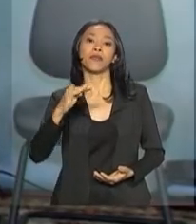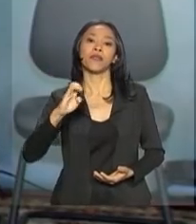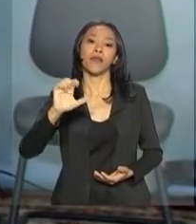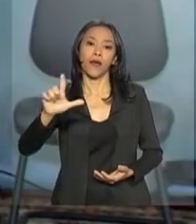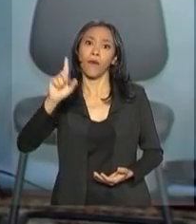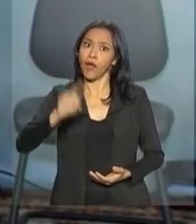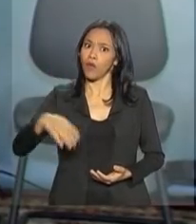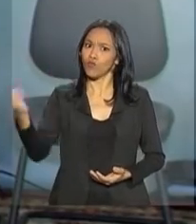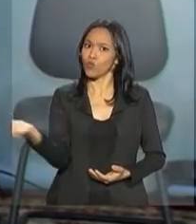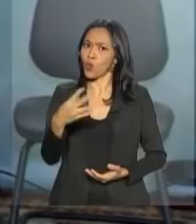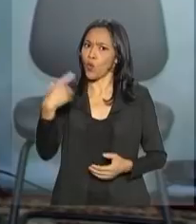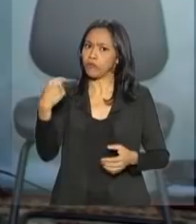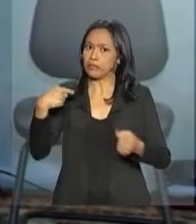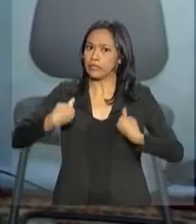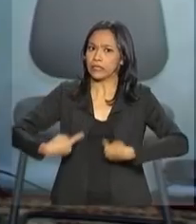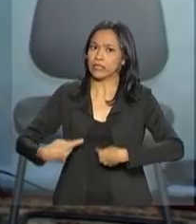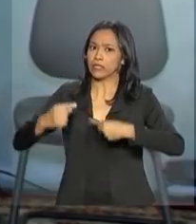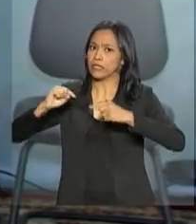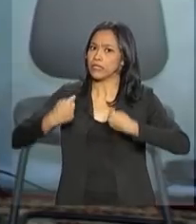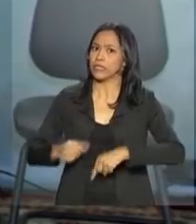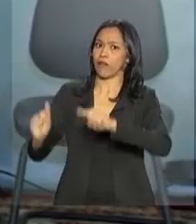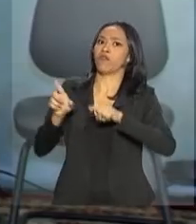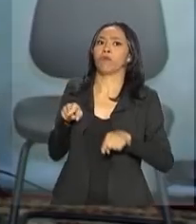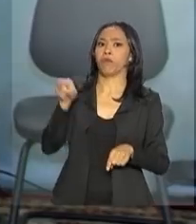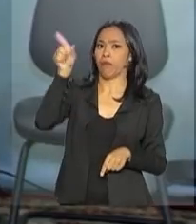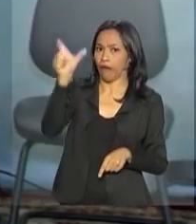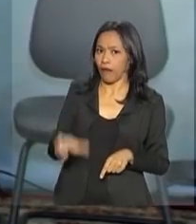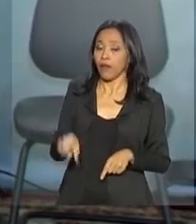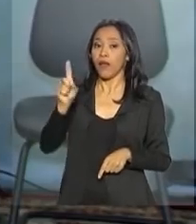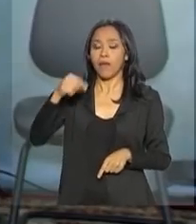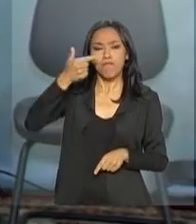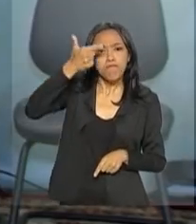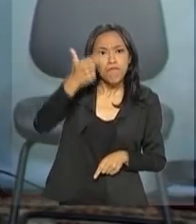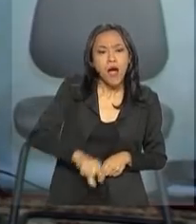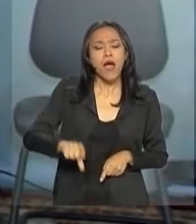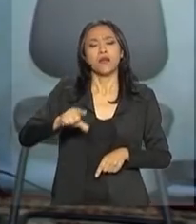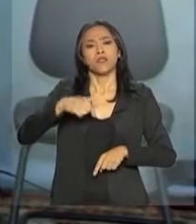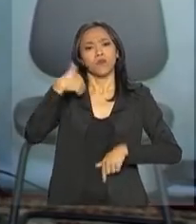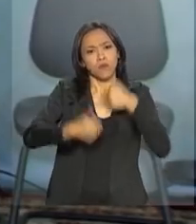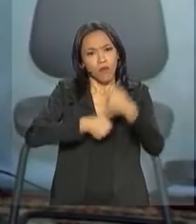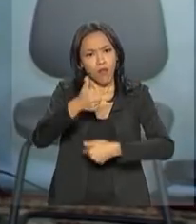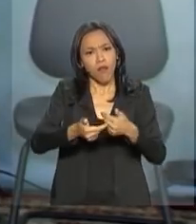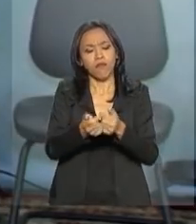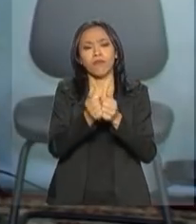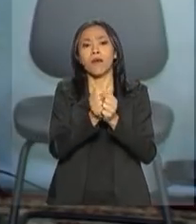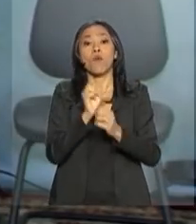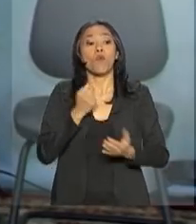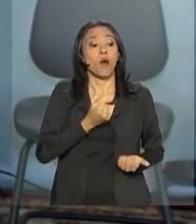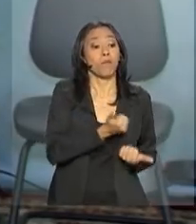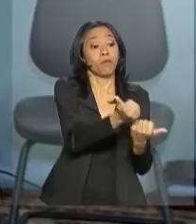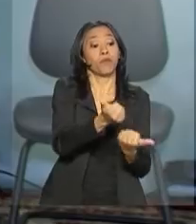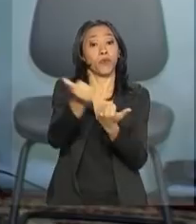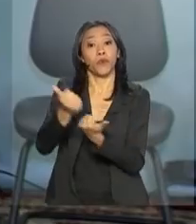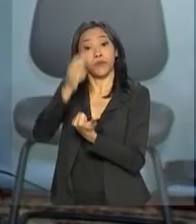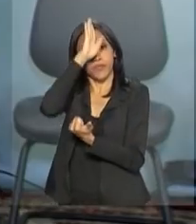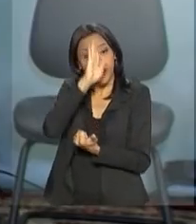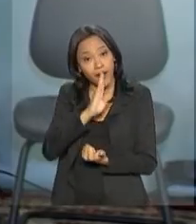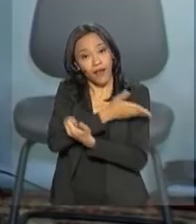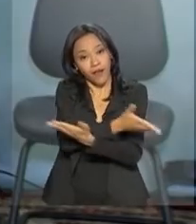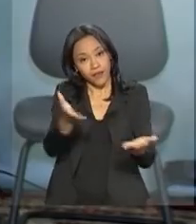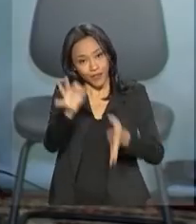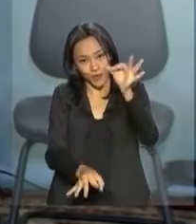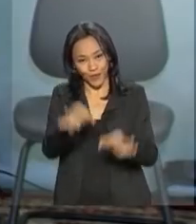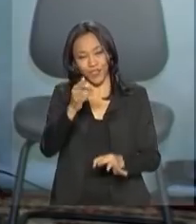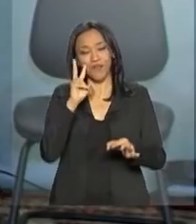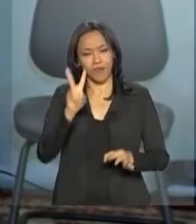o novo defensor público-geral da União, é ampliar ainda mais a assistência jurídica de graça. Vamos ver o que ele